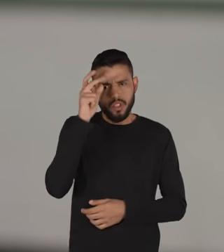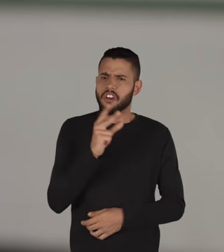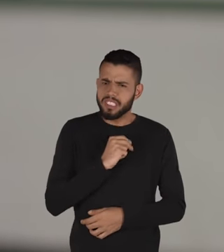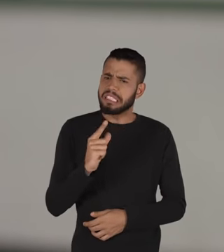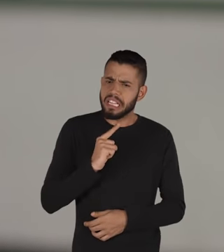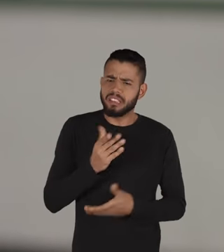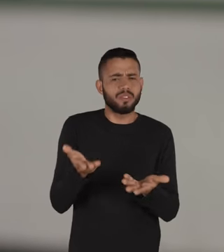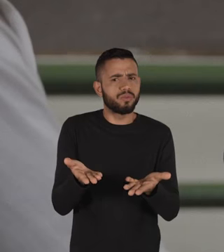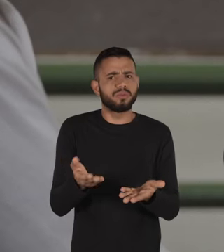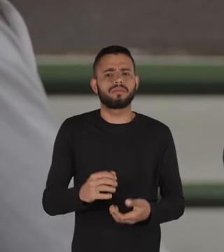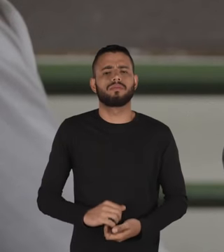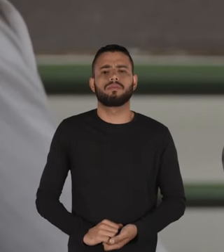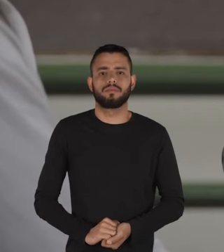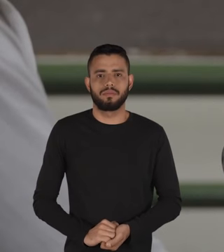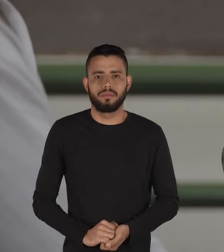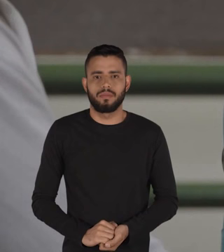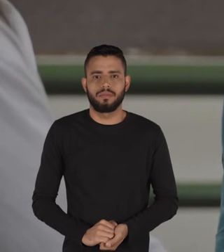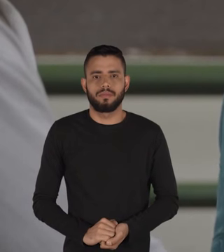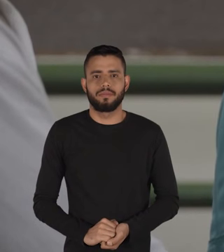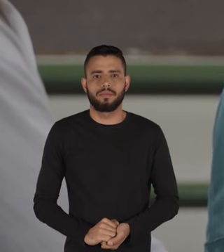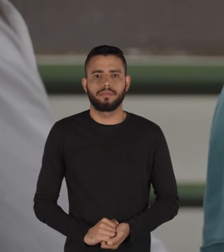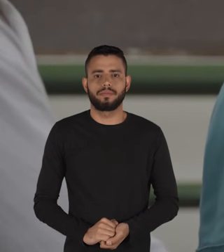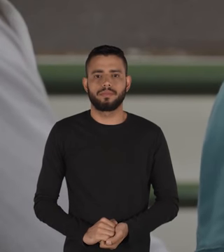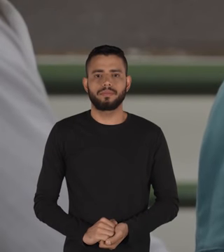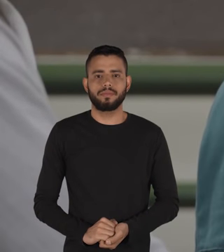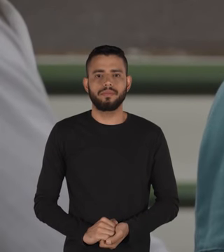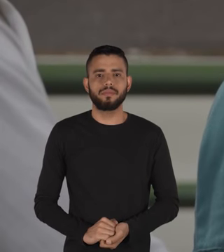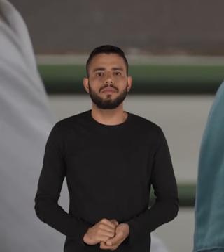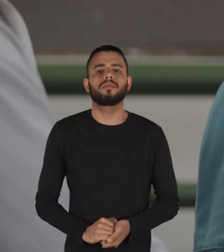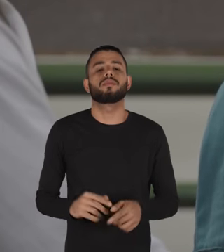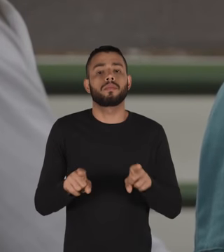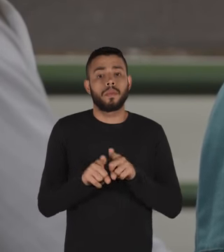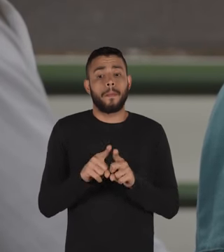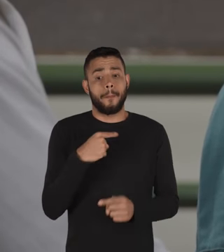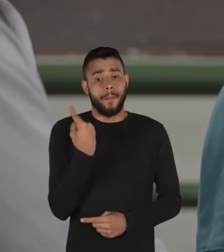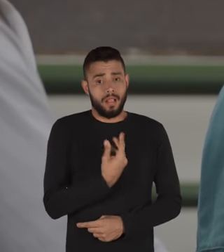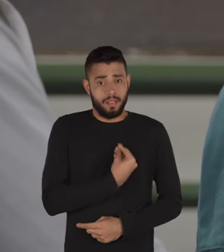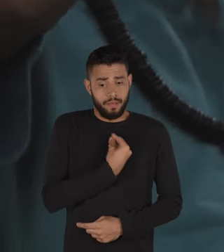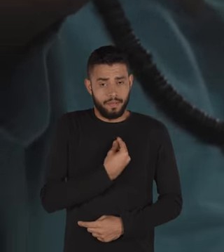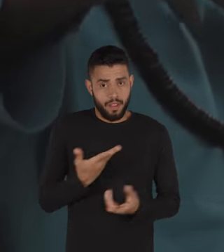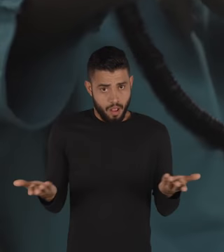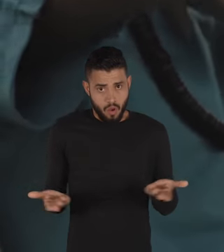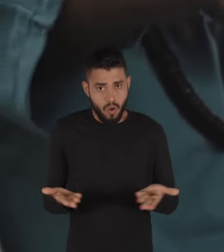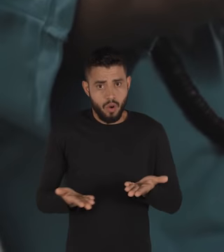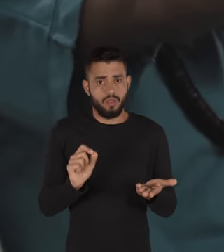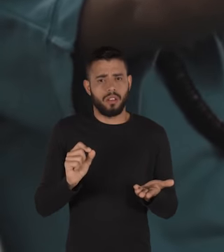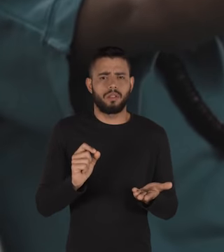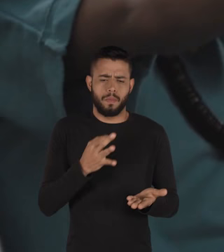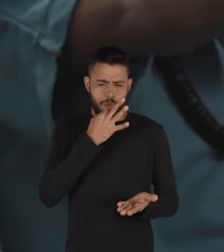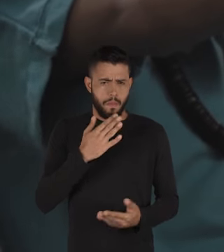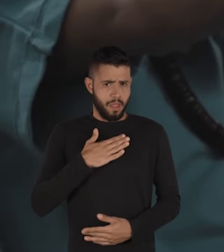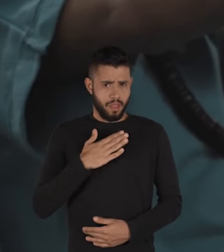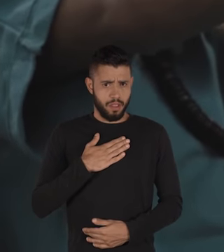Caramba existe essa parada. Letreiro roda sobre masculinidades negras Felipe. E a gente tá aqui agora pra mim